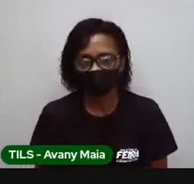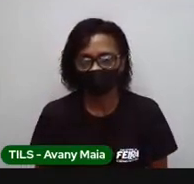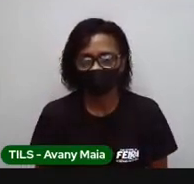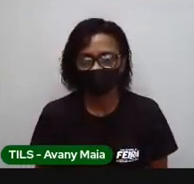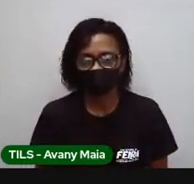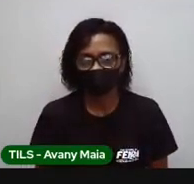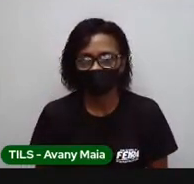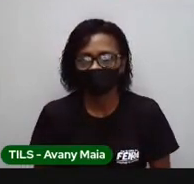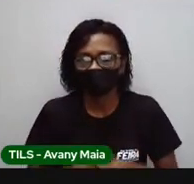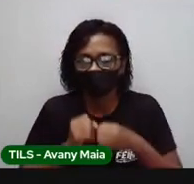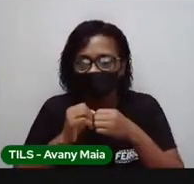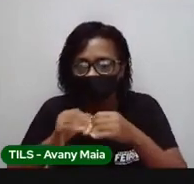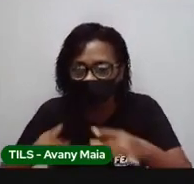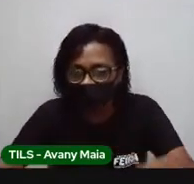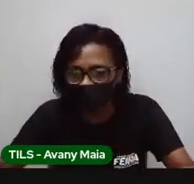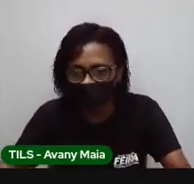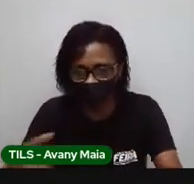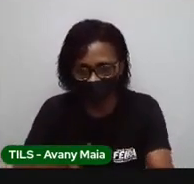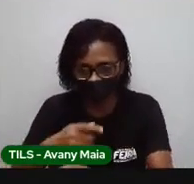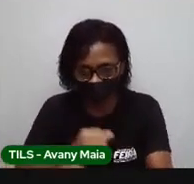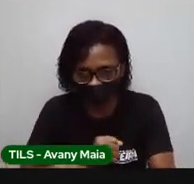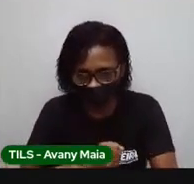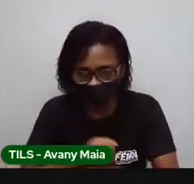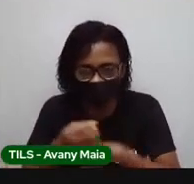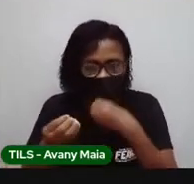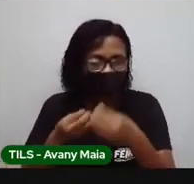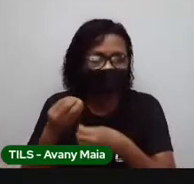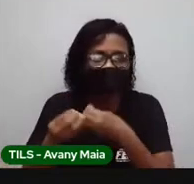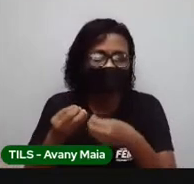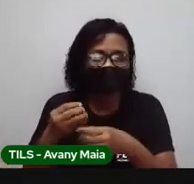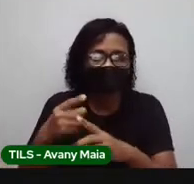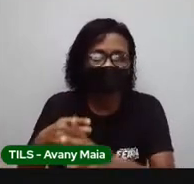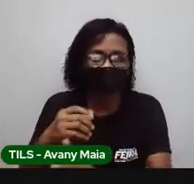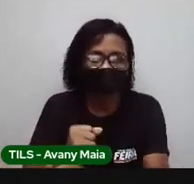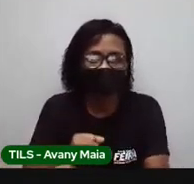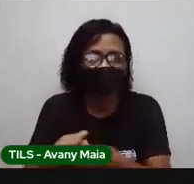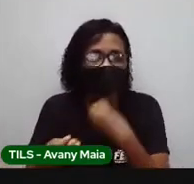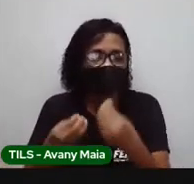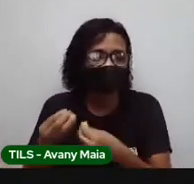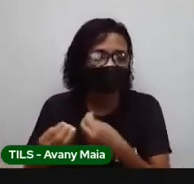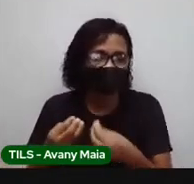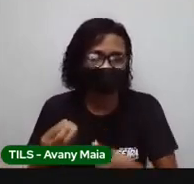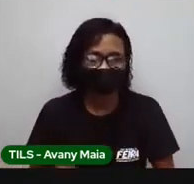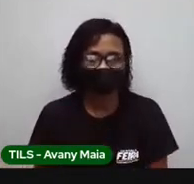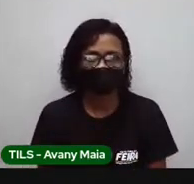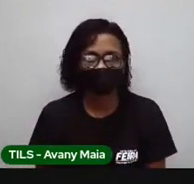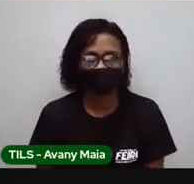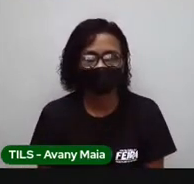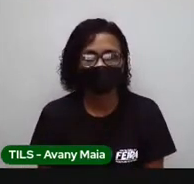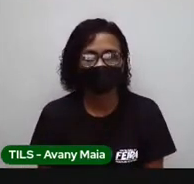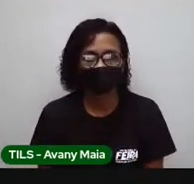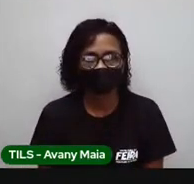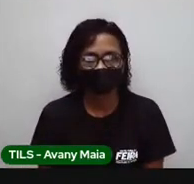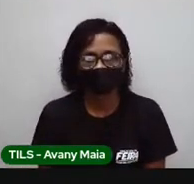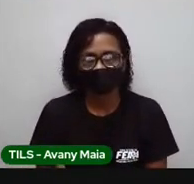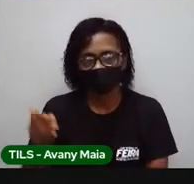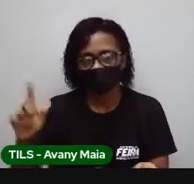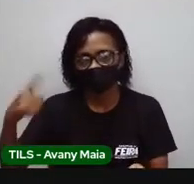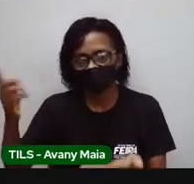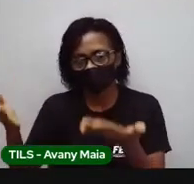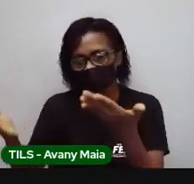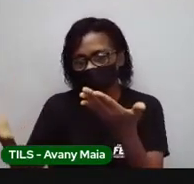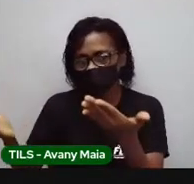já está tudo em quilowatts, hora. Qual vai ser o total desse consumo, certo? E aí, você até pode comparar